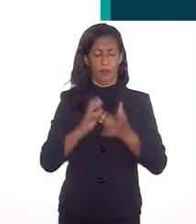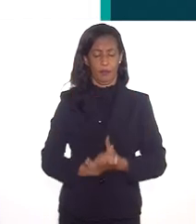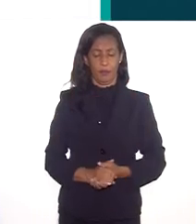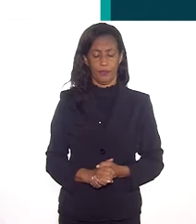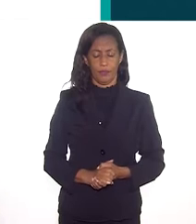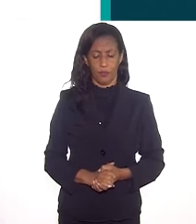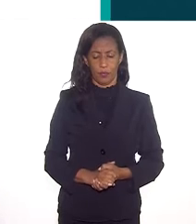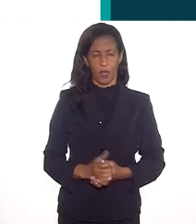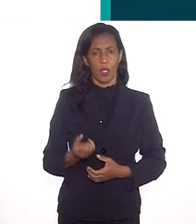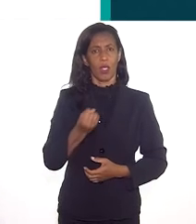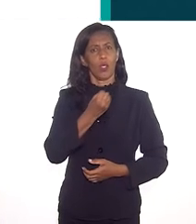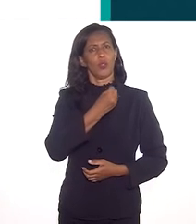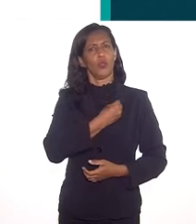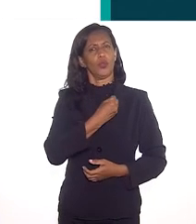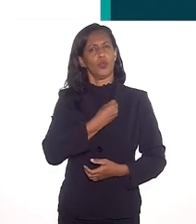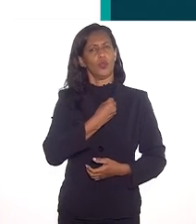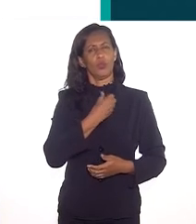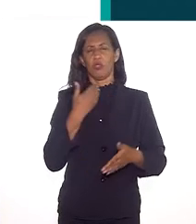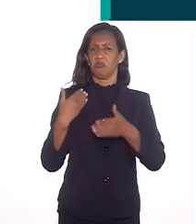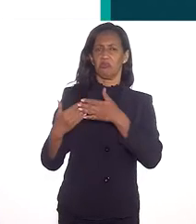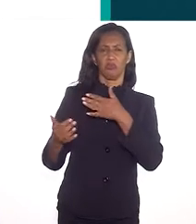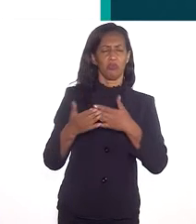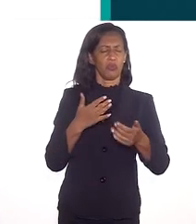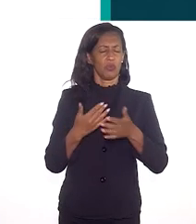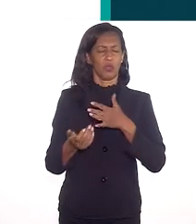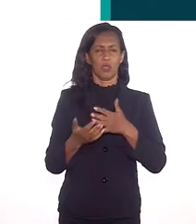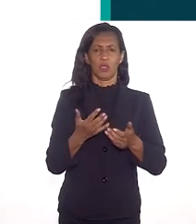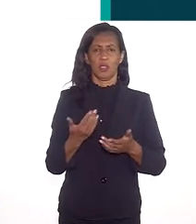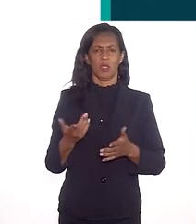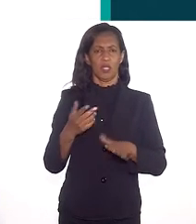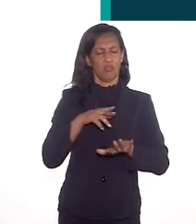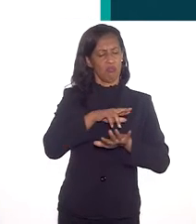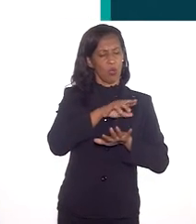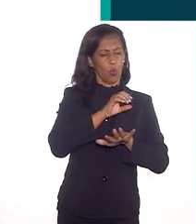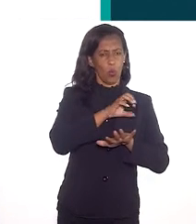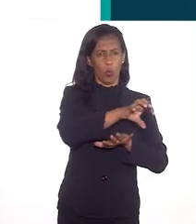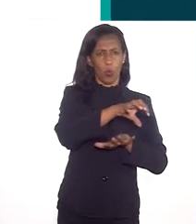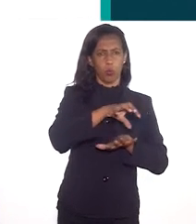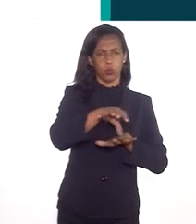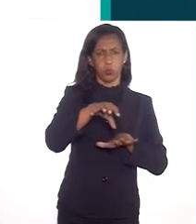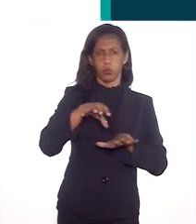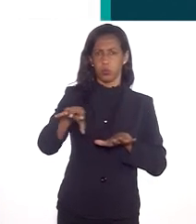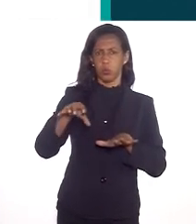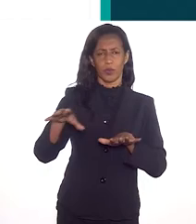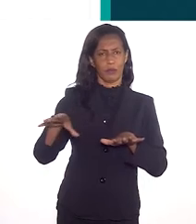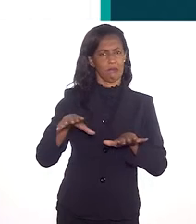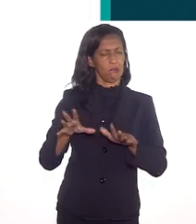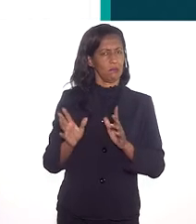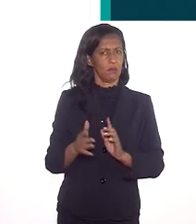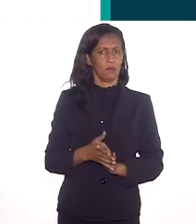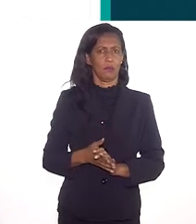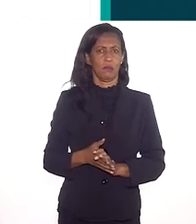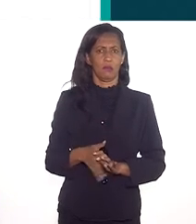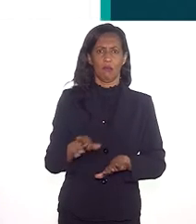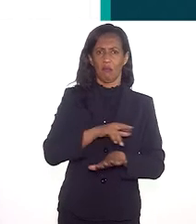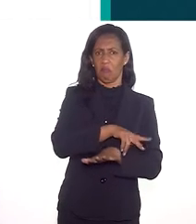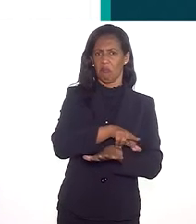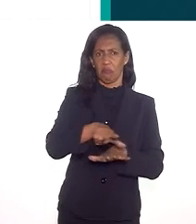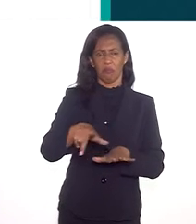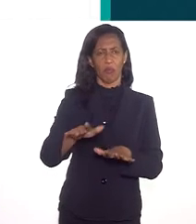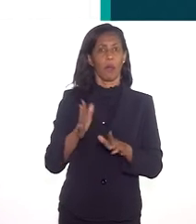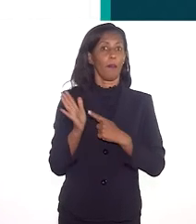da violência. E os números, quaisquer que seja uma dessas atividades, uma dessas